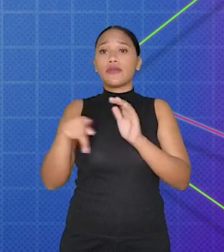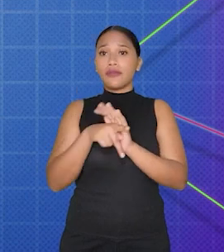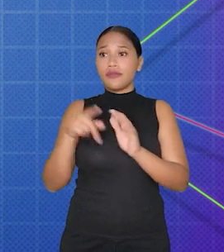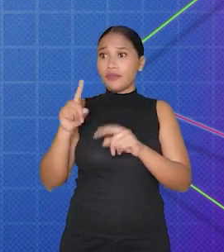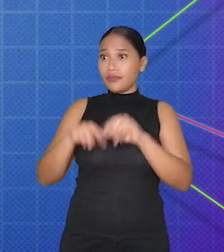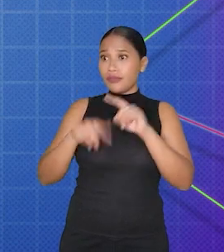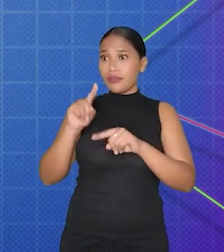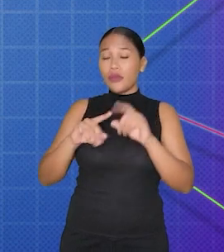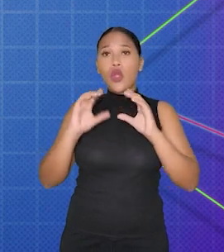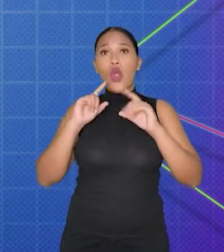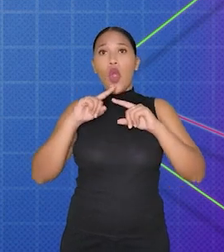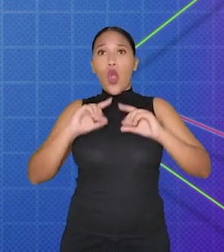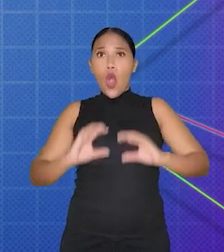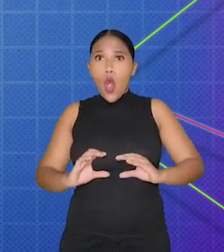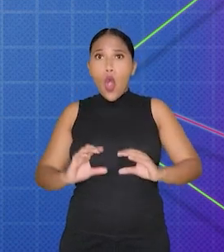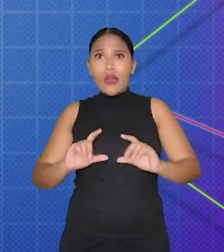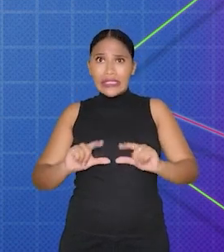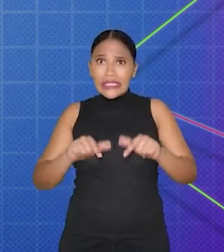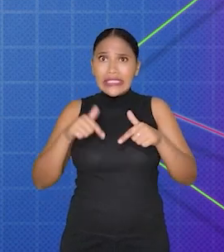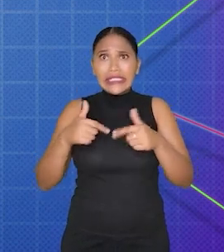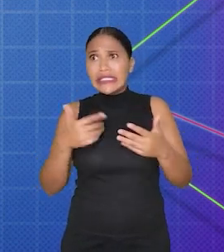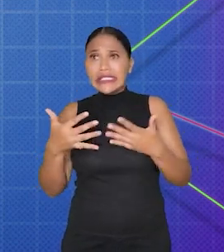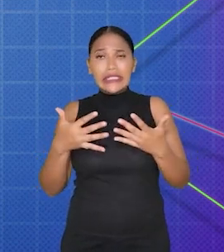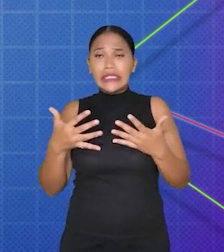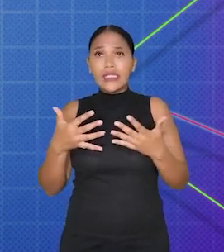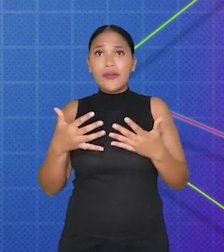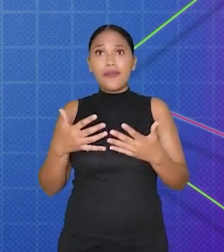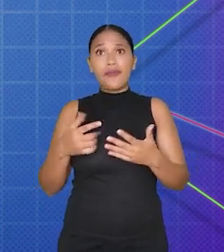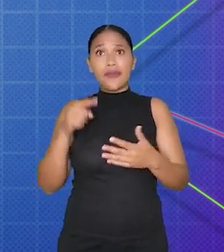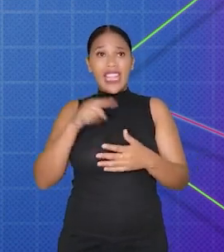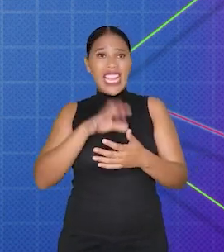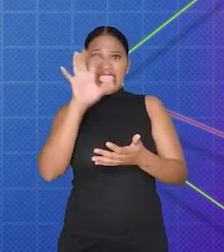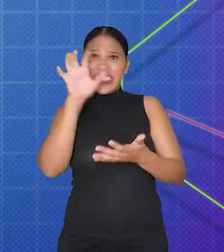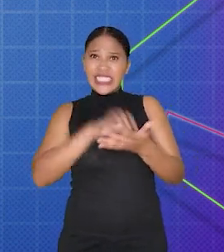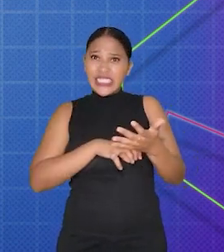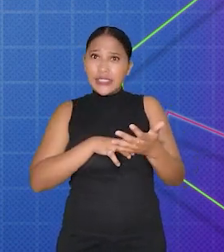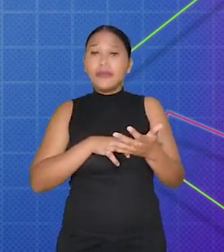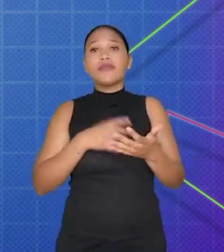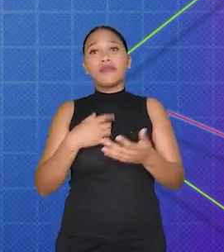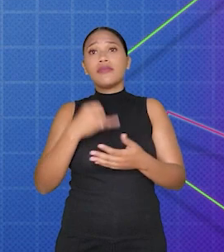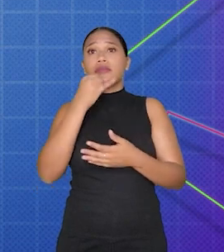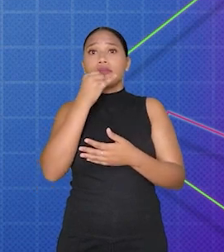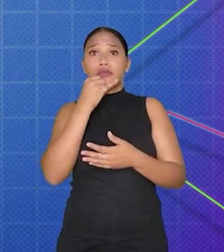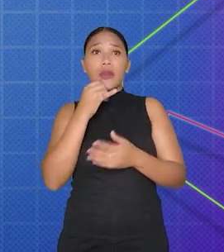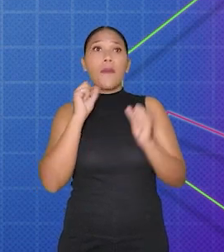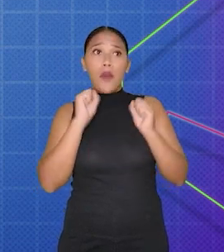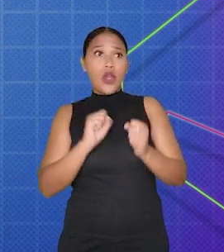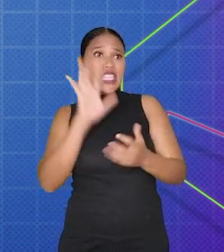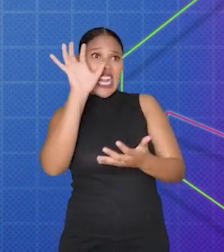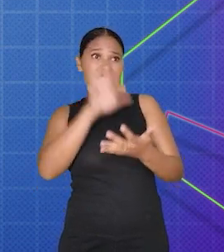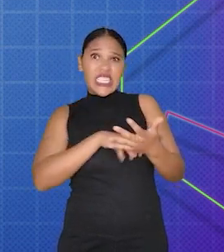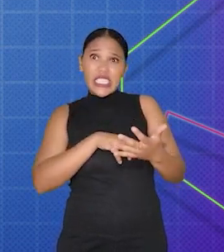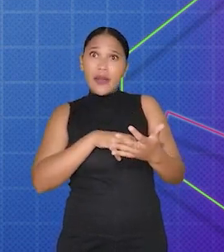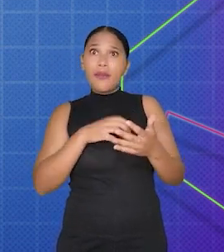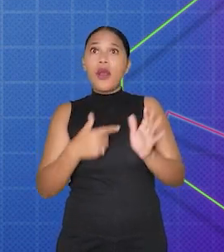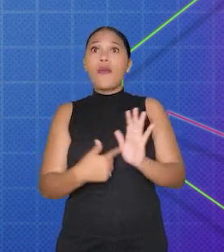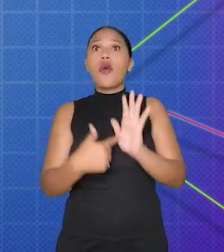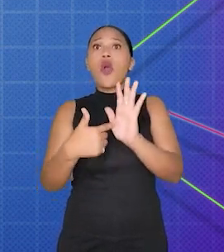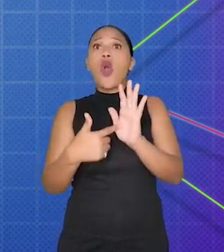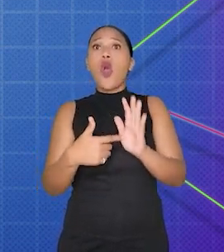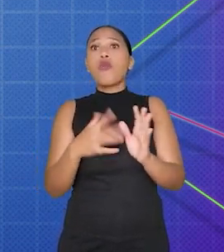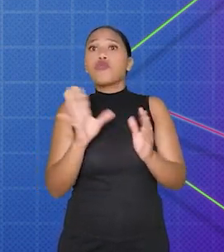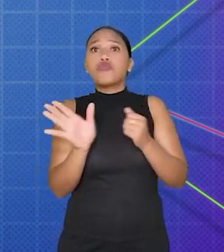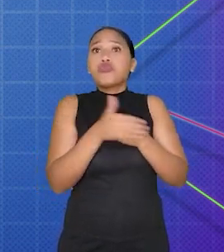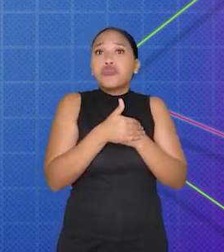com que um objeto oscile em uma direção ou em várias direções, o comportamento de arranhar, que permite que o jogador arranhe a tela para